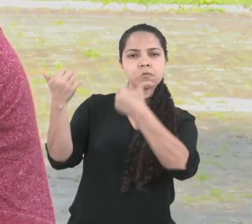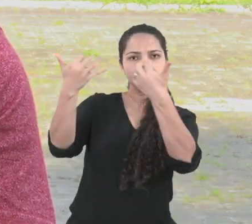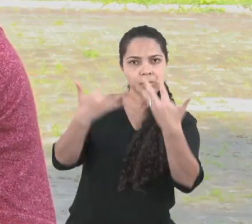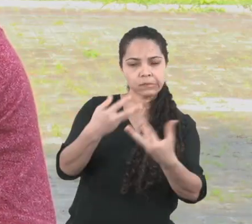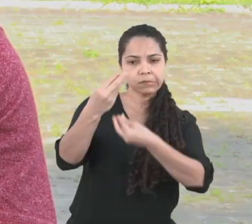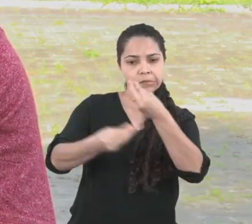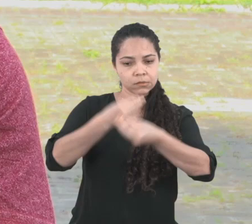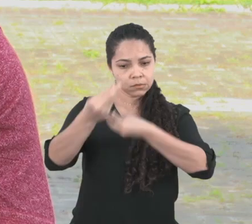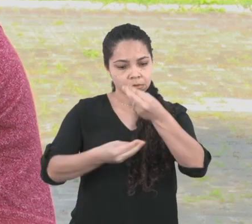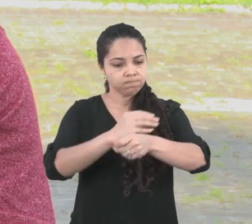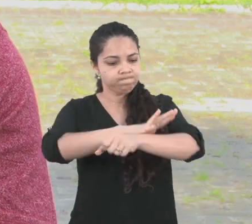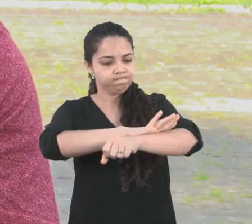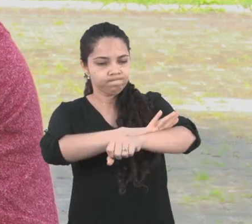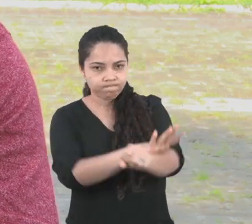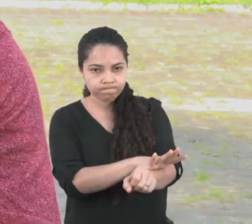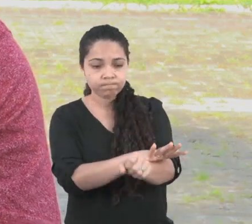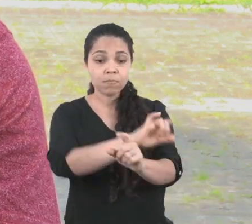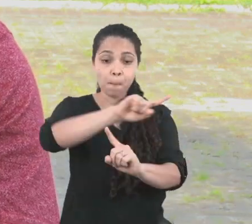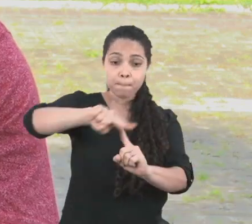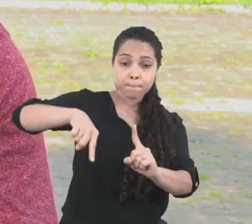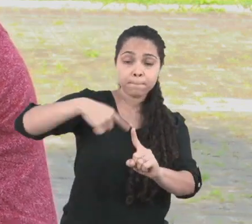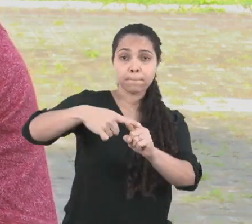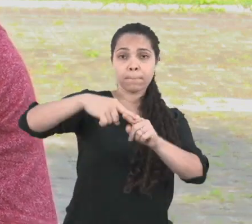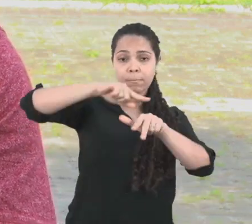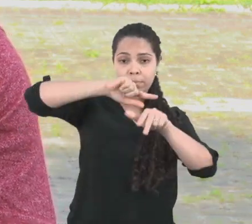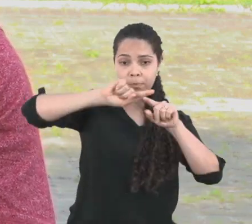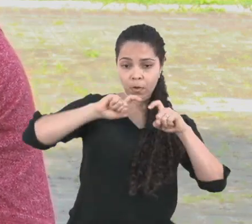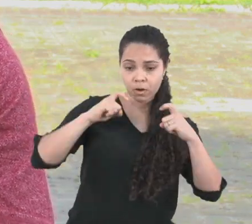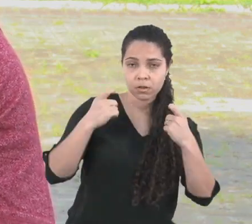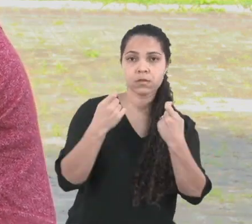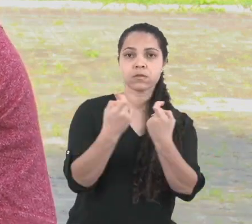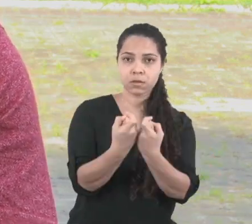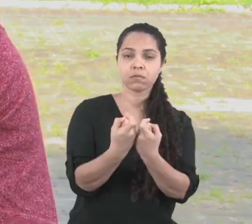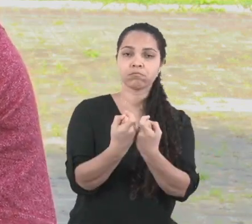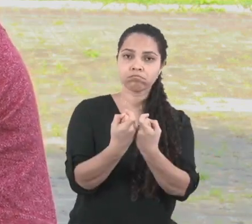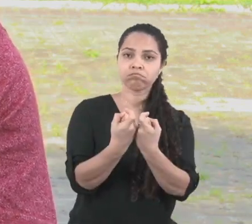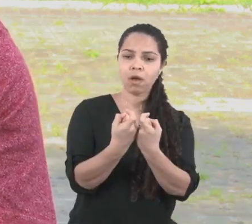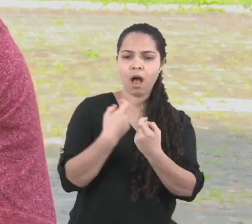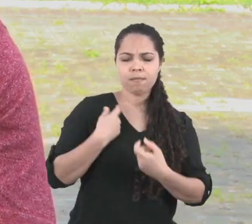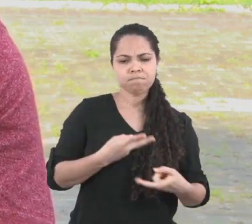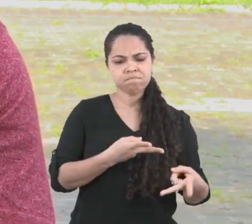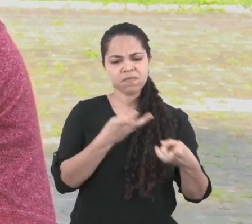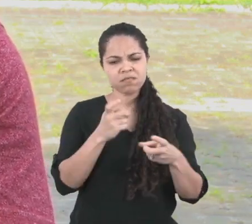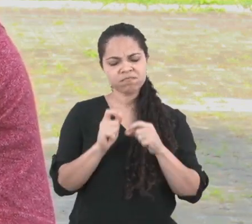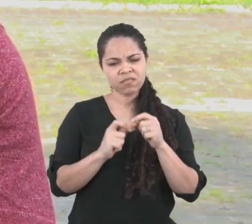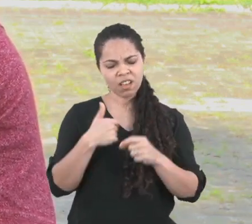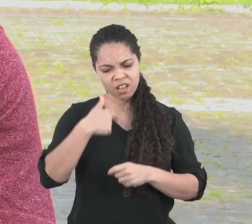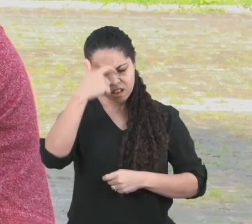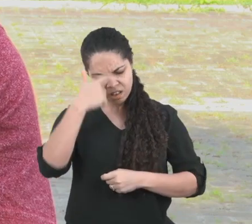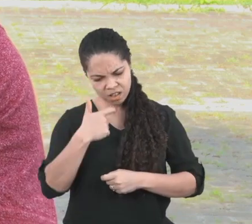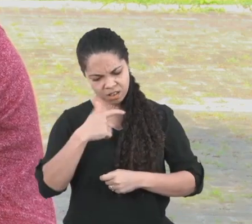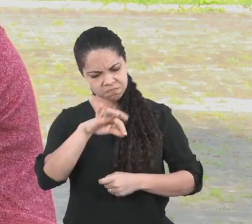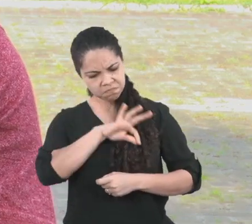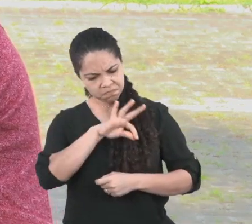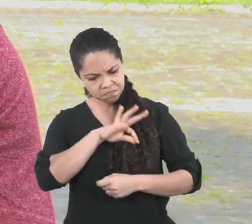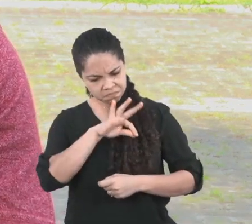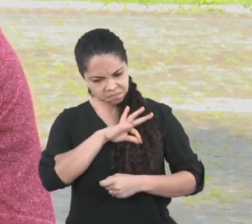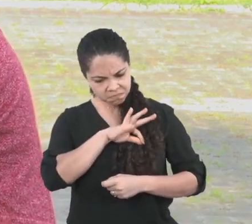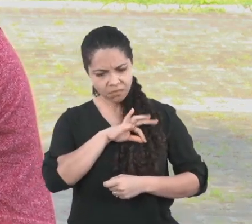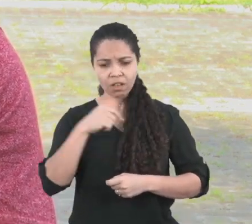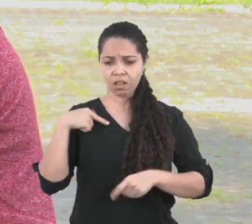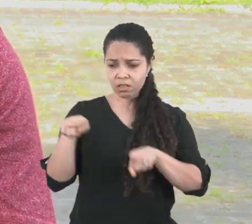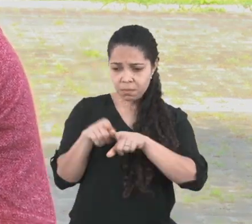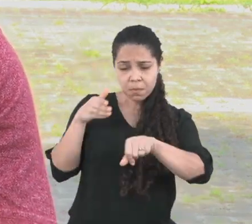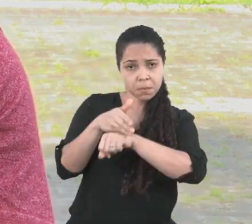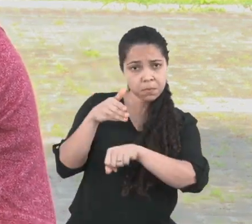do racismo e perpassando pela orientação sexual, onde eu fui percebendo que na condição de policial militar e também